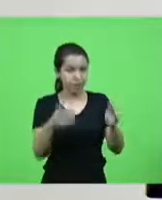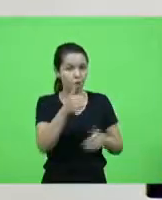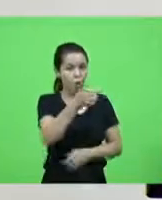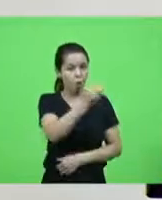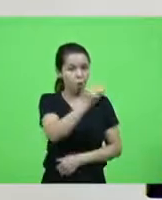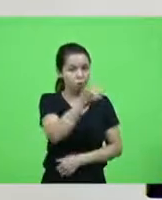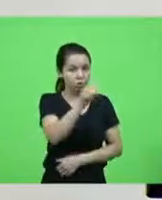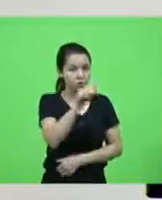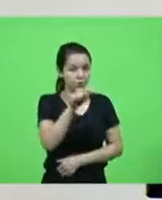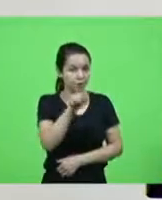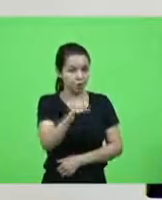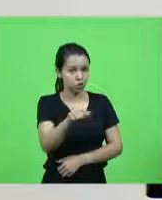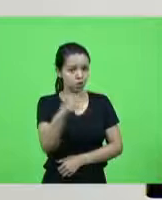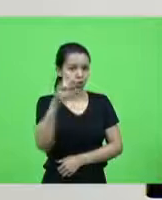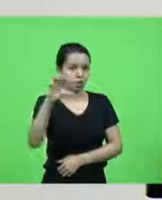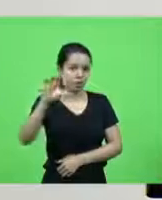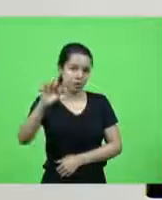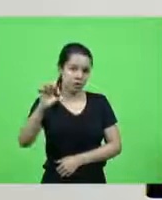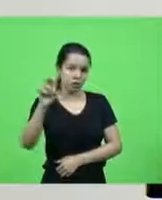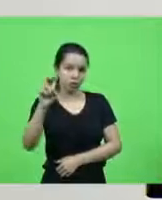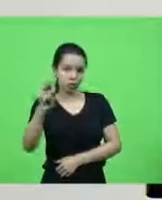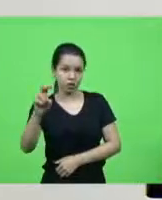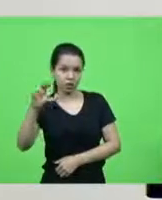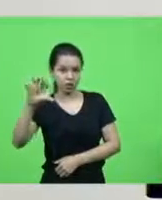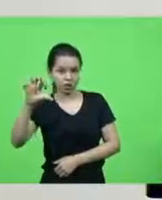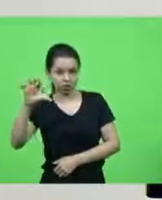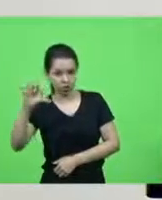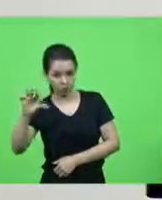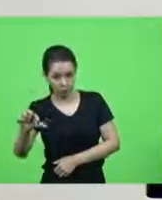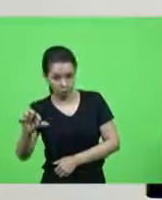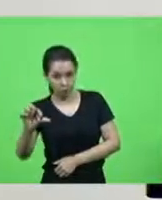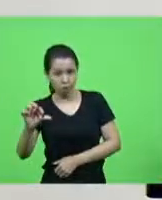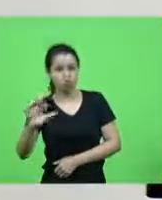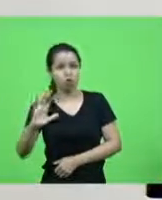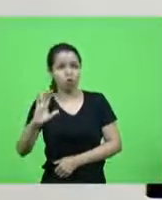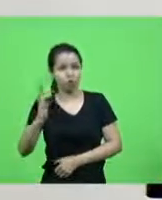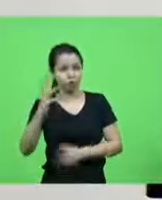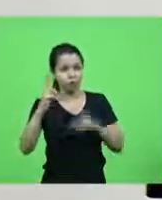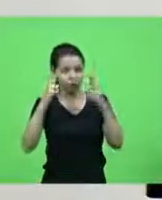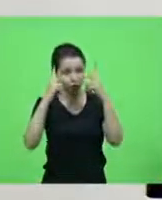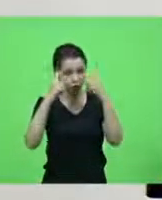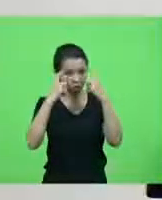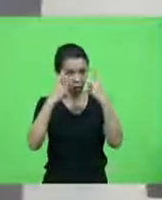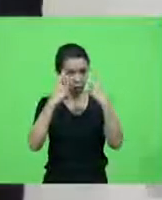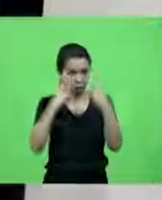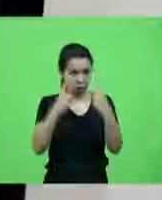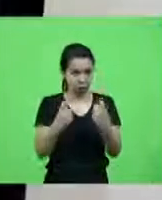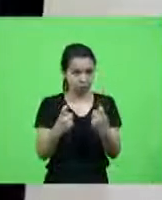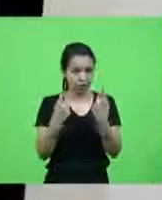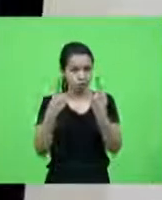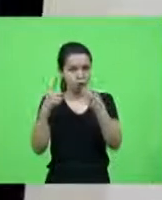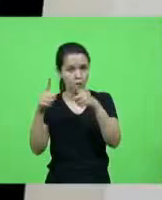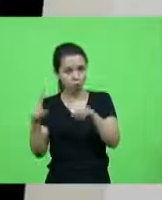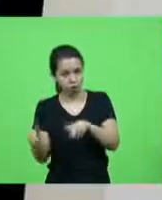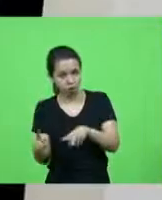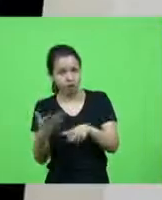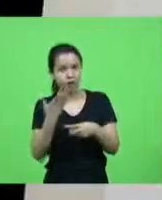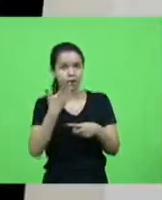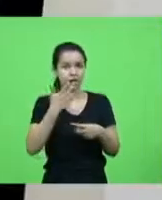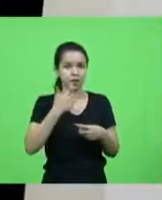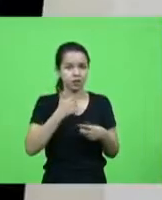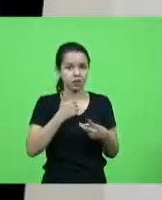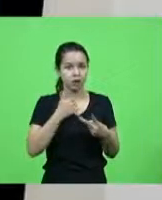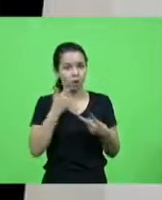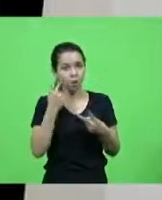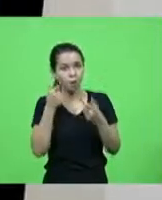mil 959 casos de violência contra criança contra mulher e